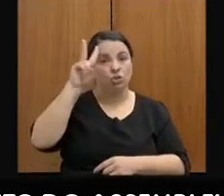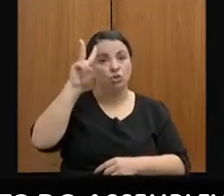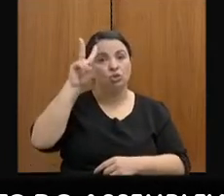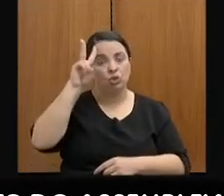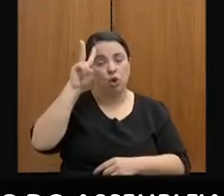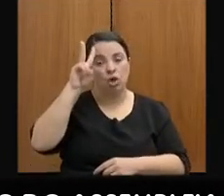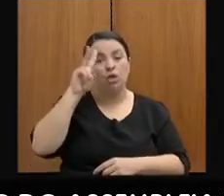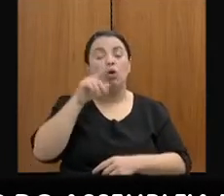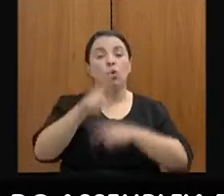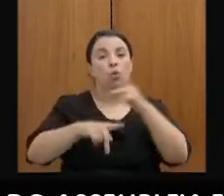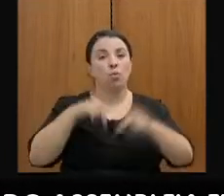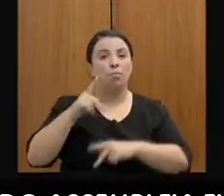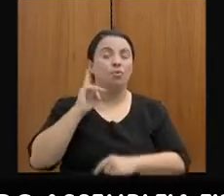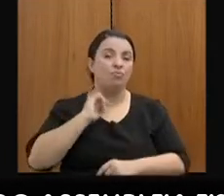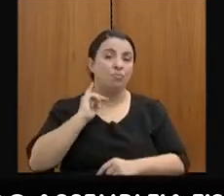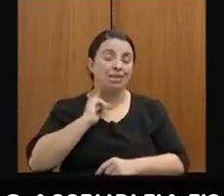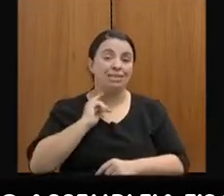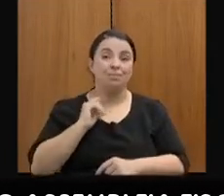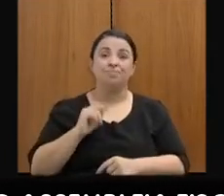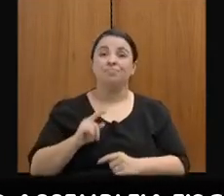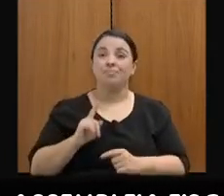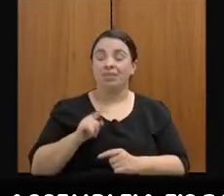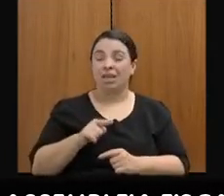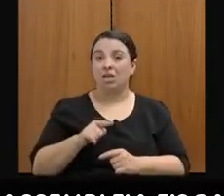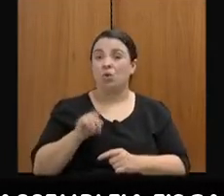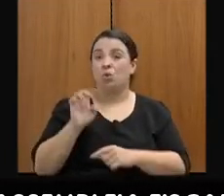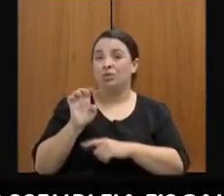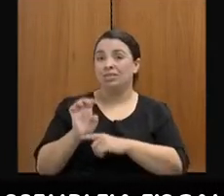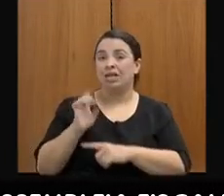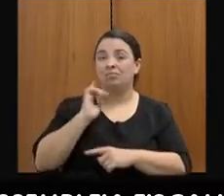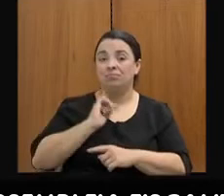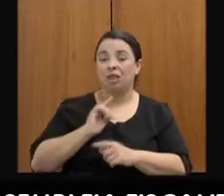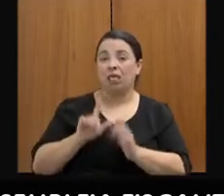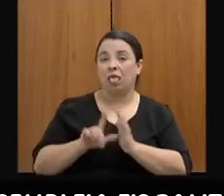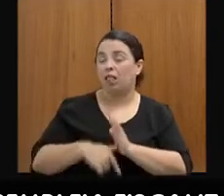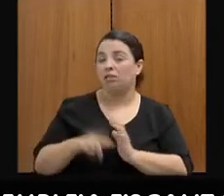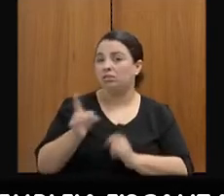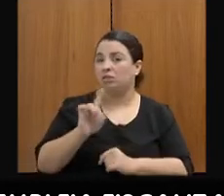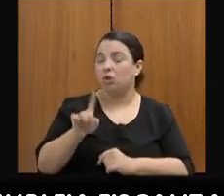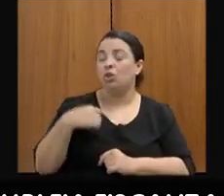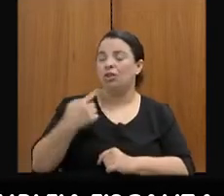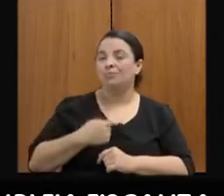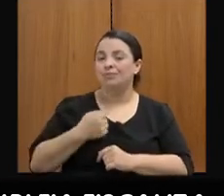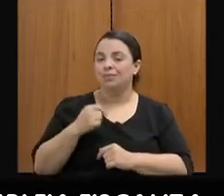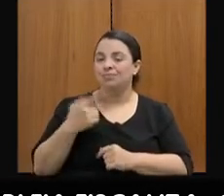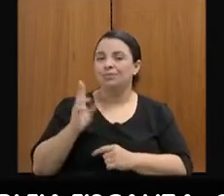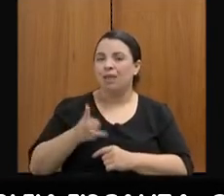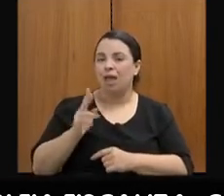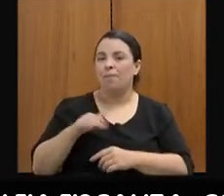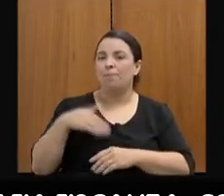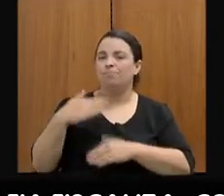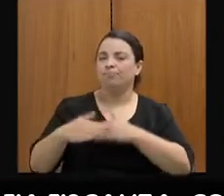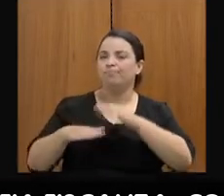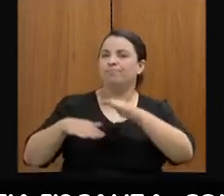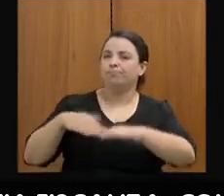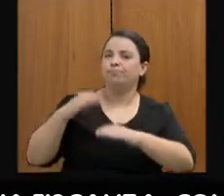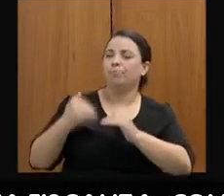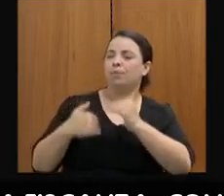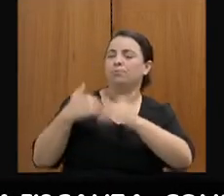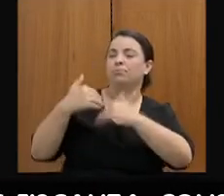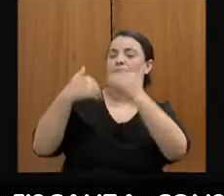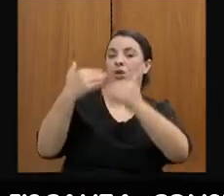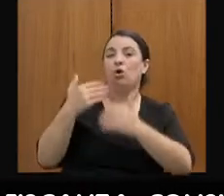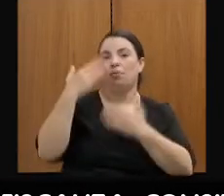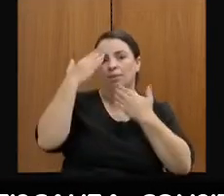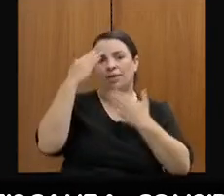deixar Minas retroceder. É um passo à frente que nós precisamos dar. Muito obrigada, presidente, obrigada a todos